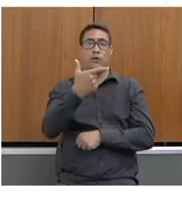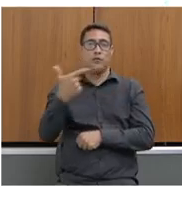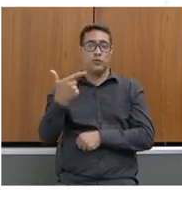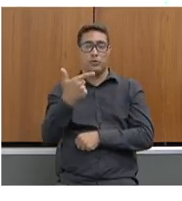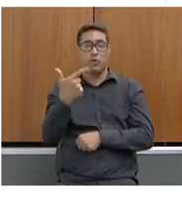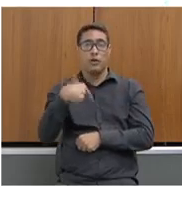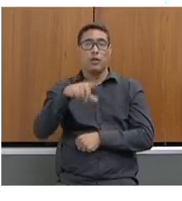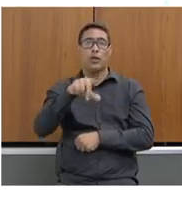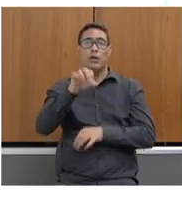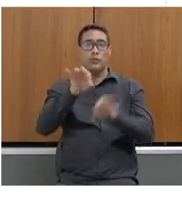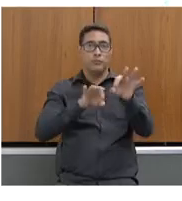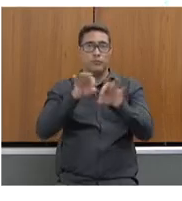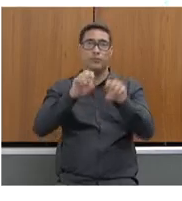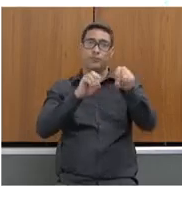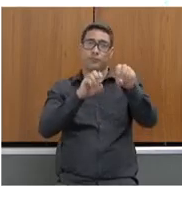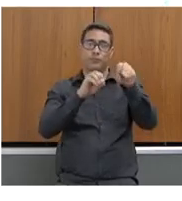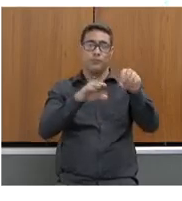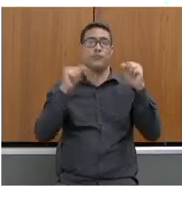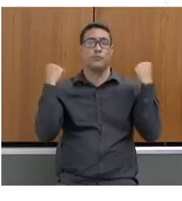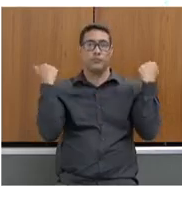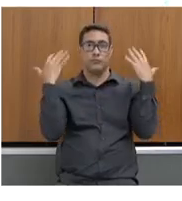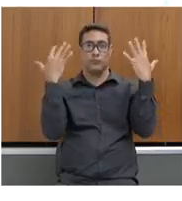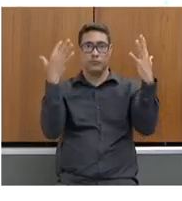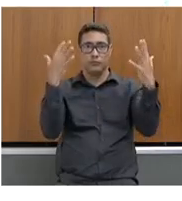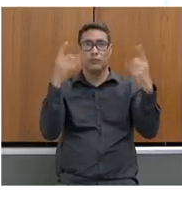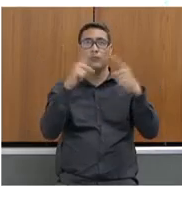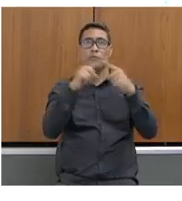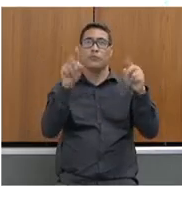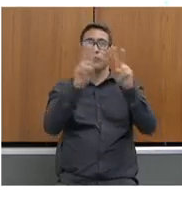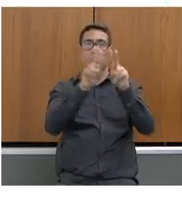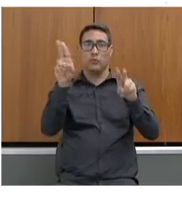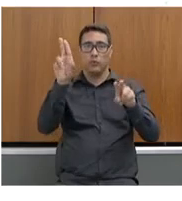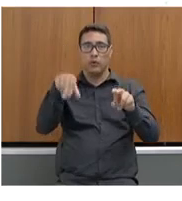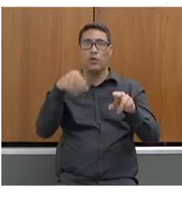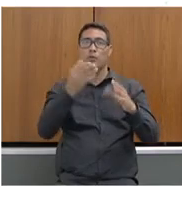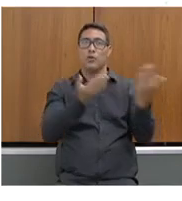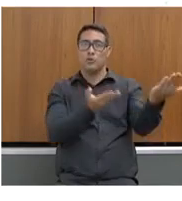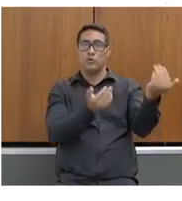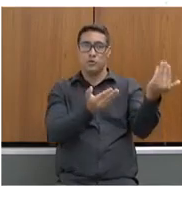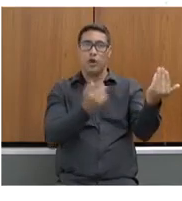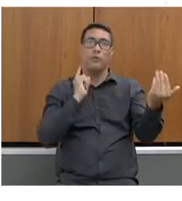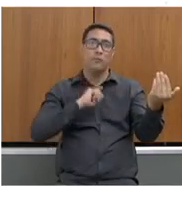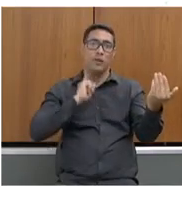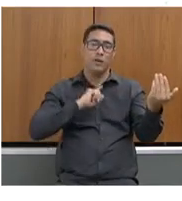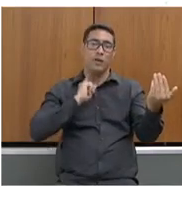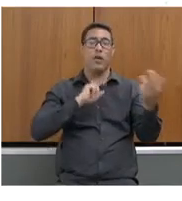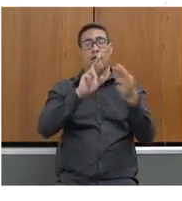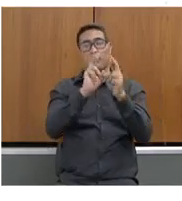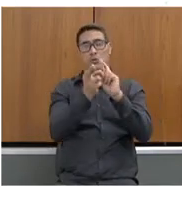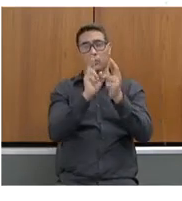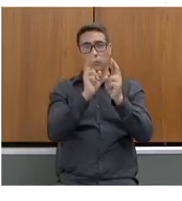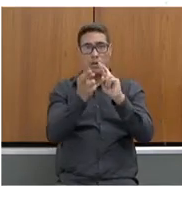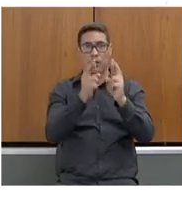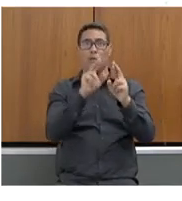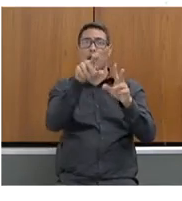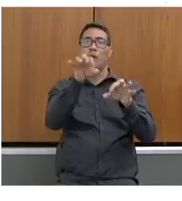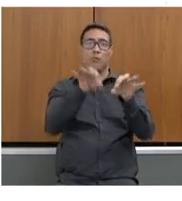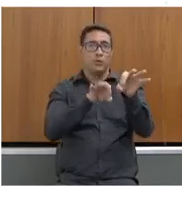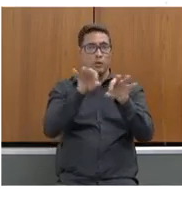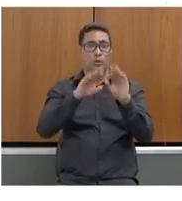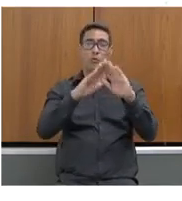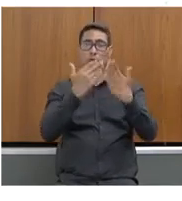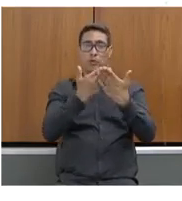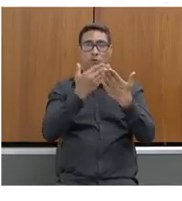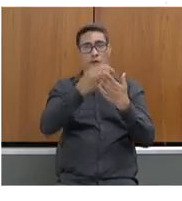Educação Ambiental designado Jovens Mineiros Sustentáveis. É um programa com escolas municipais, foram selecionados